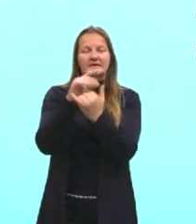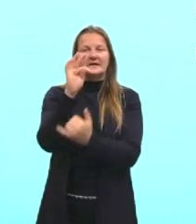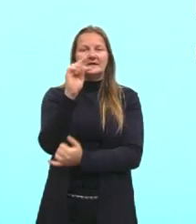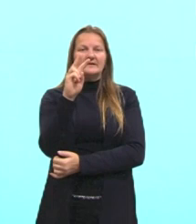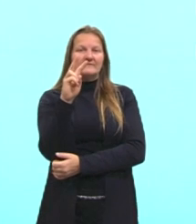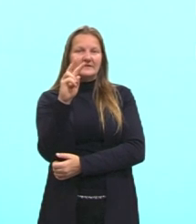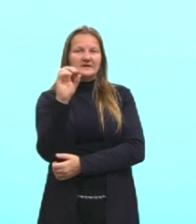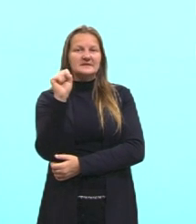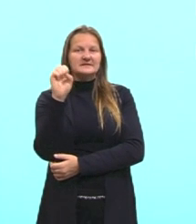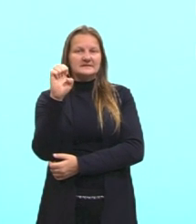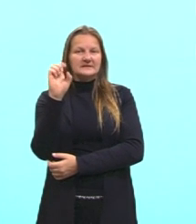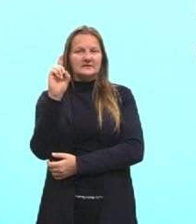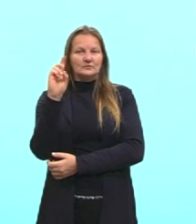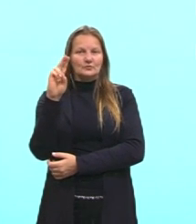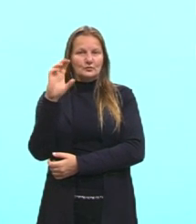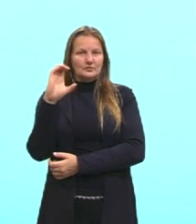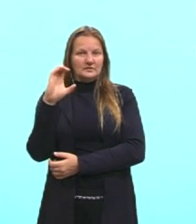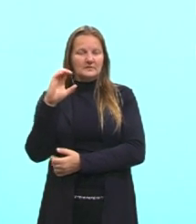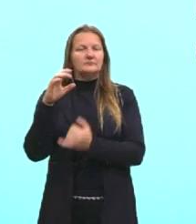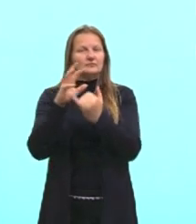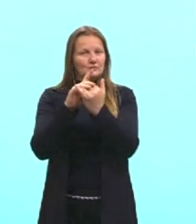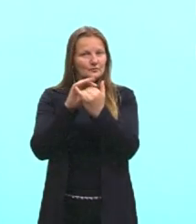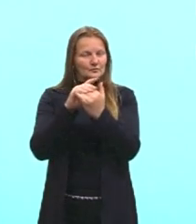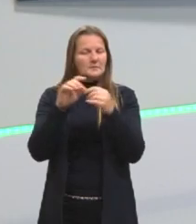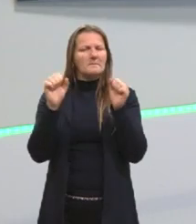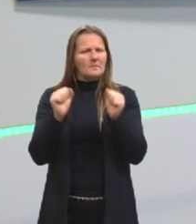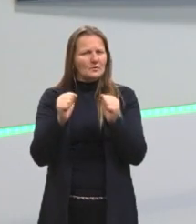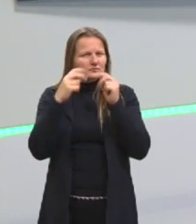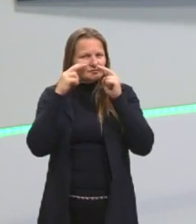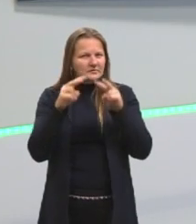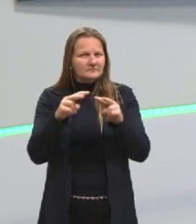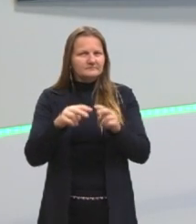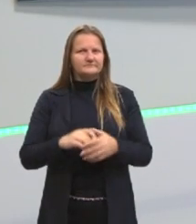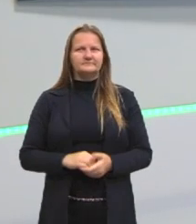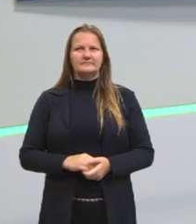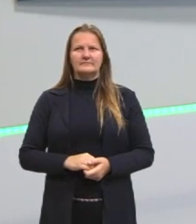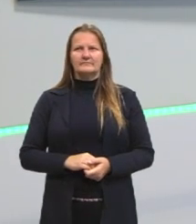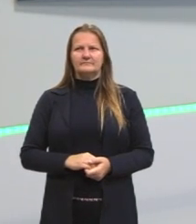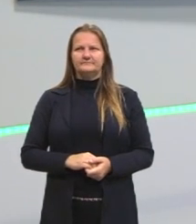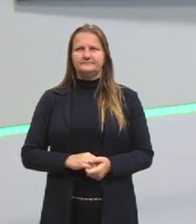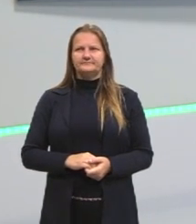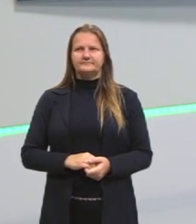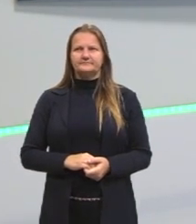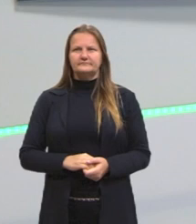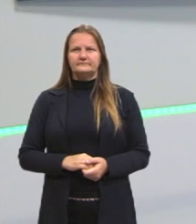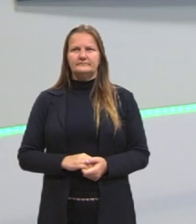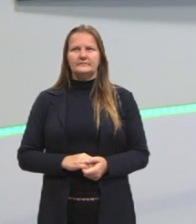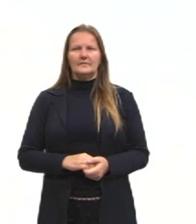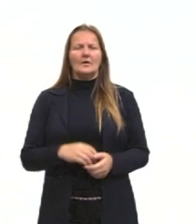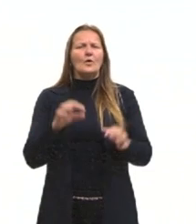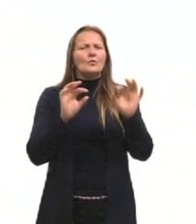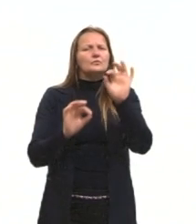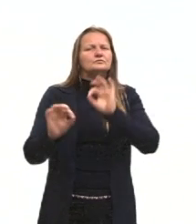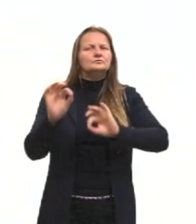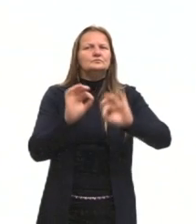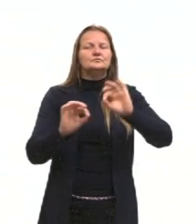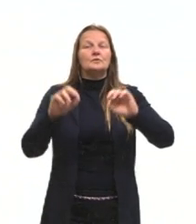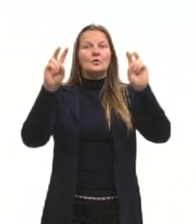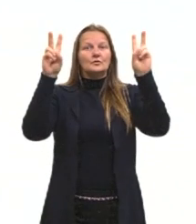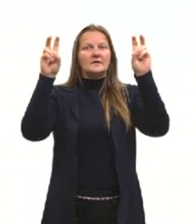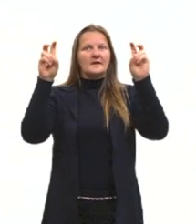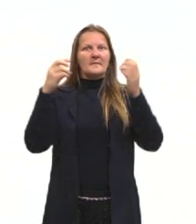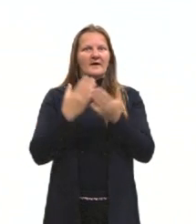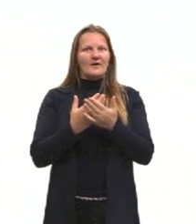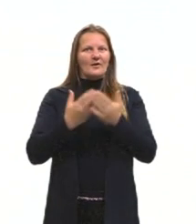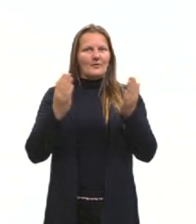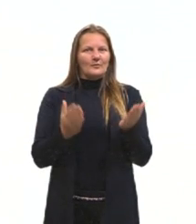YouTube e nós vamos então ao que nos interessa, aos nossos alinhamentos. E o nosso título de hoje,